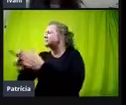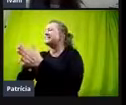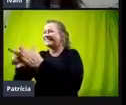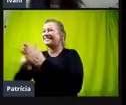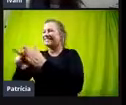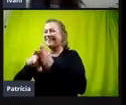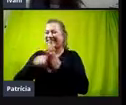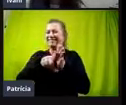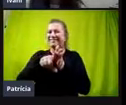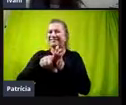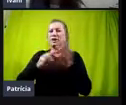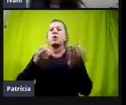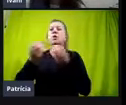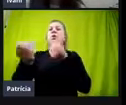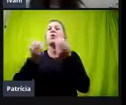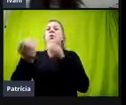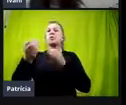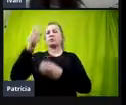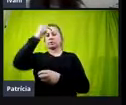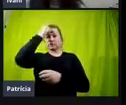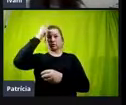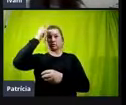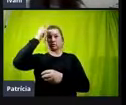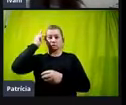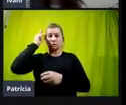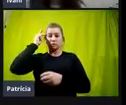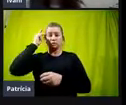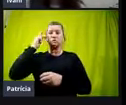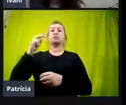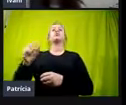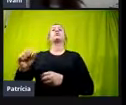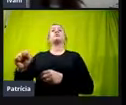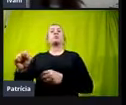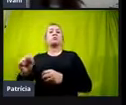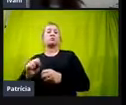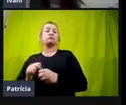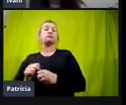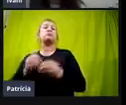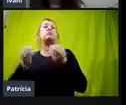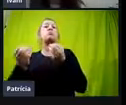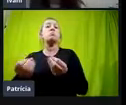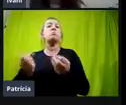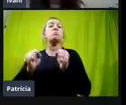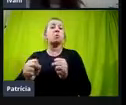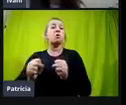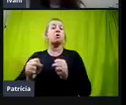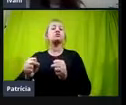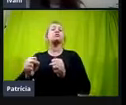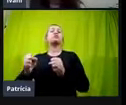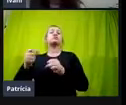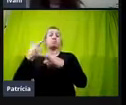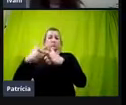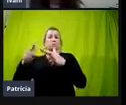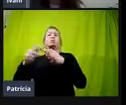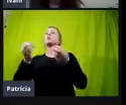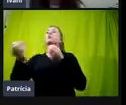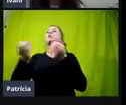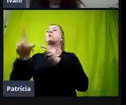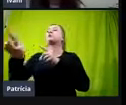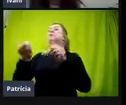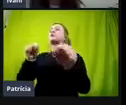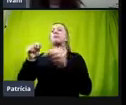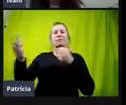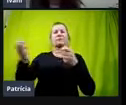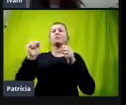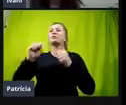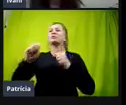como que outras pessoas com a mesma síndrome que ele tem fazem, né, quais alternativas que elas têm e a gente vai